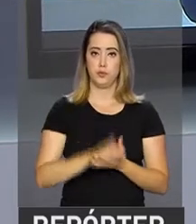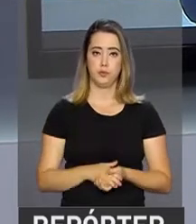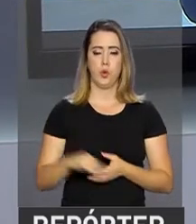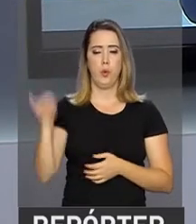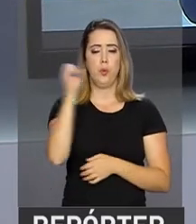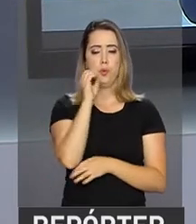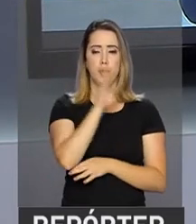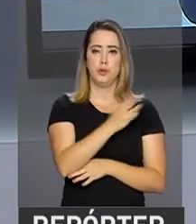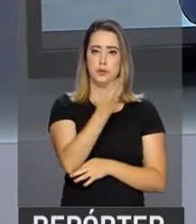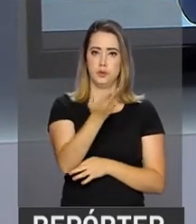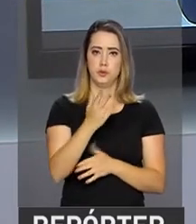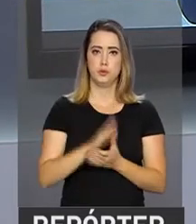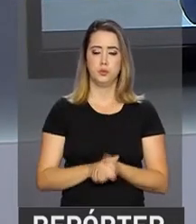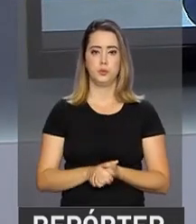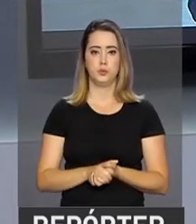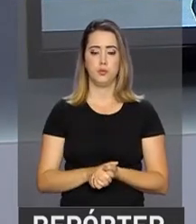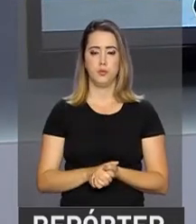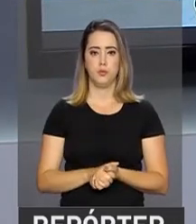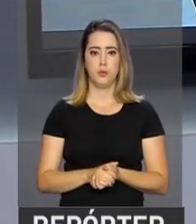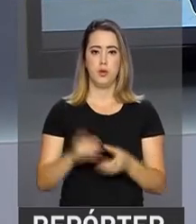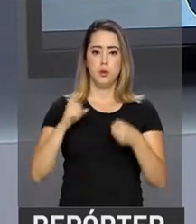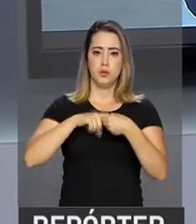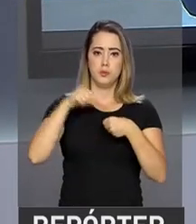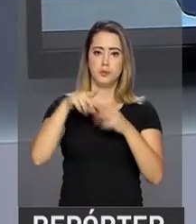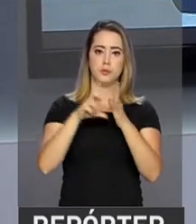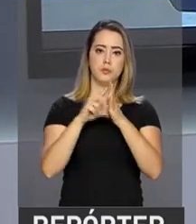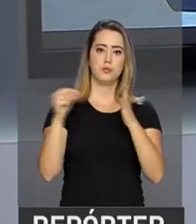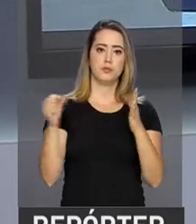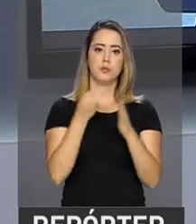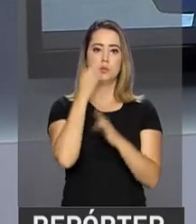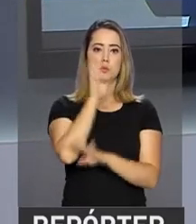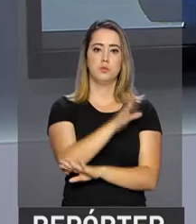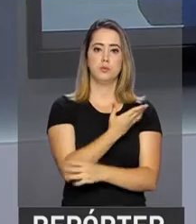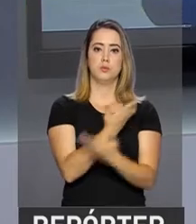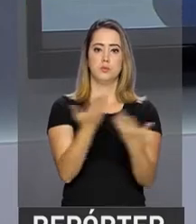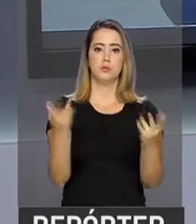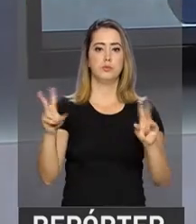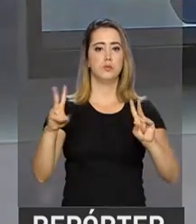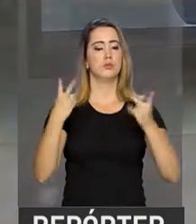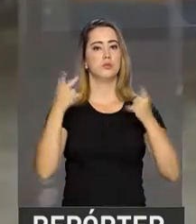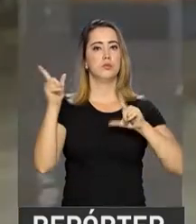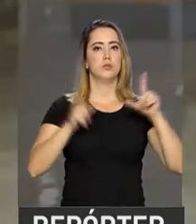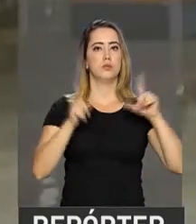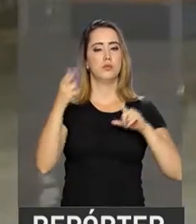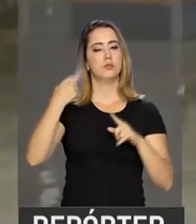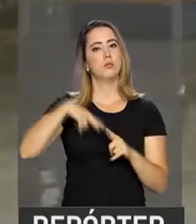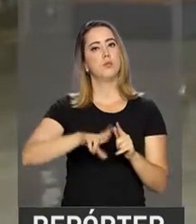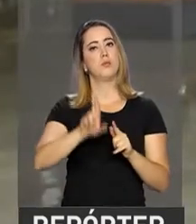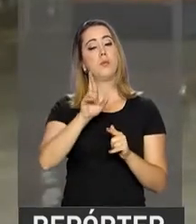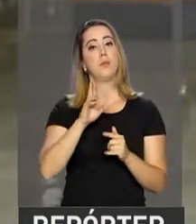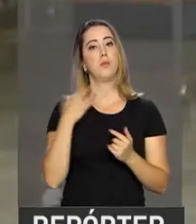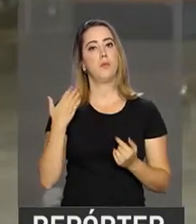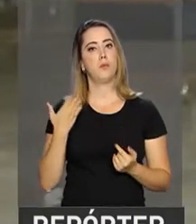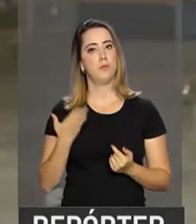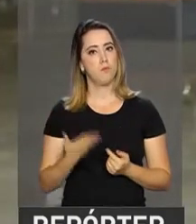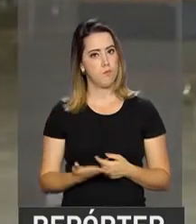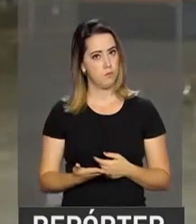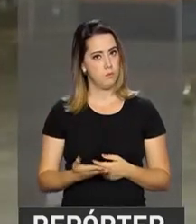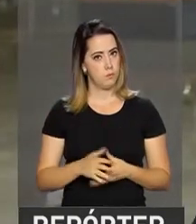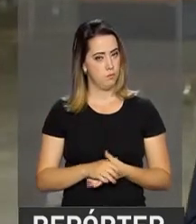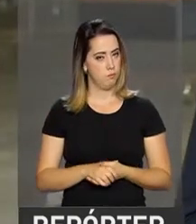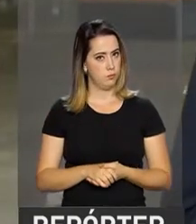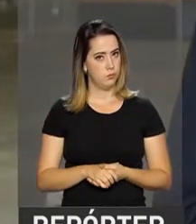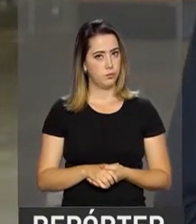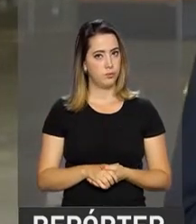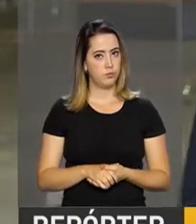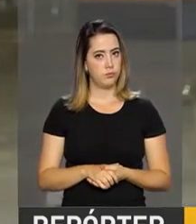Paulo. Boa tarde mais uma vez. Voltamos aqui do Palácio do Planalto. Boa tarde, Roberto. Boa tarde a todos que nos assistem na TVNBR. Olha,